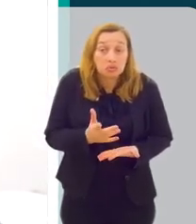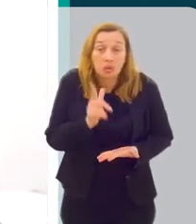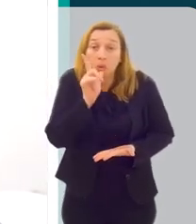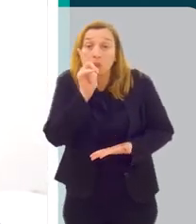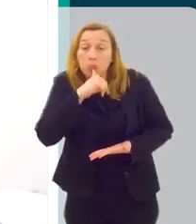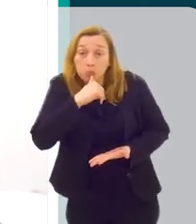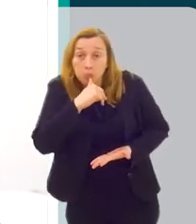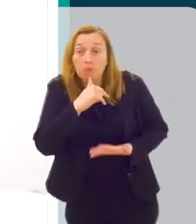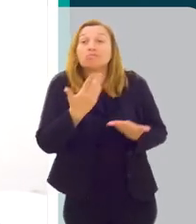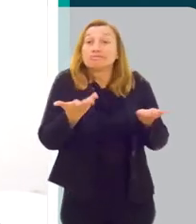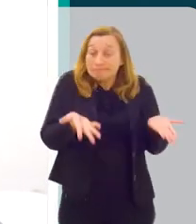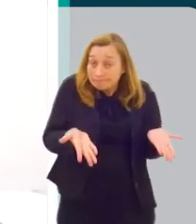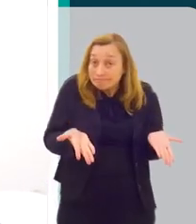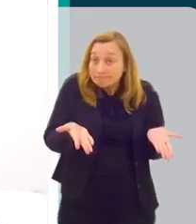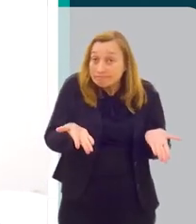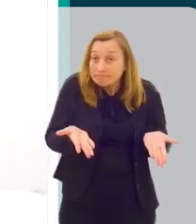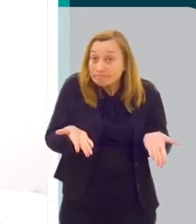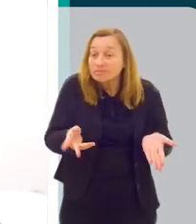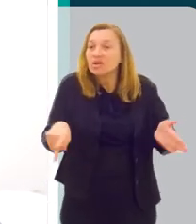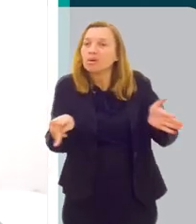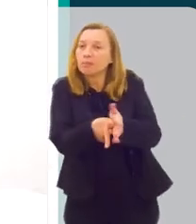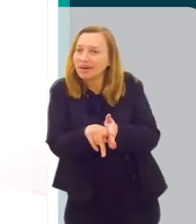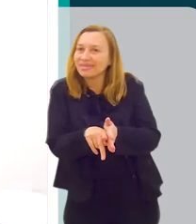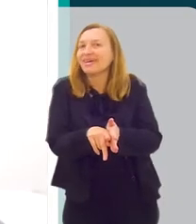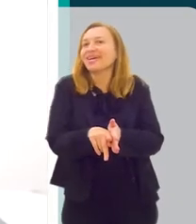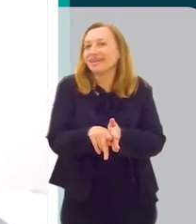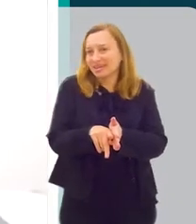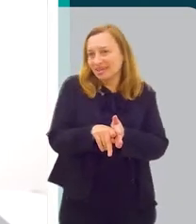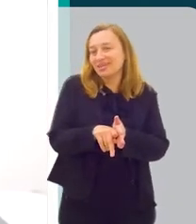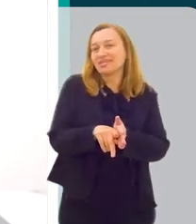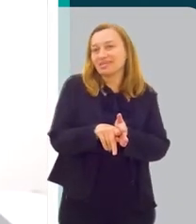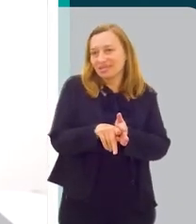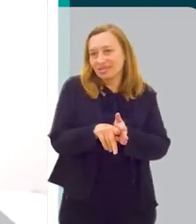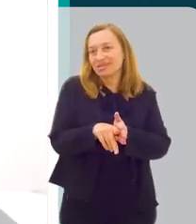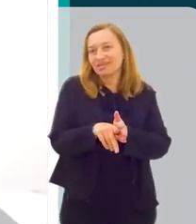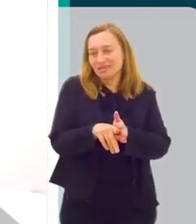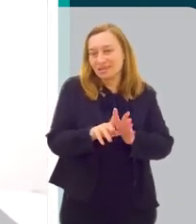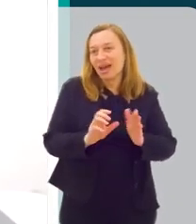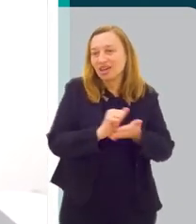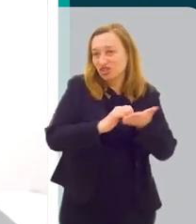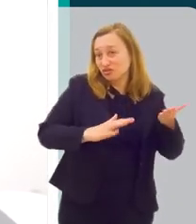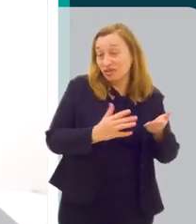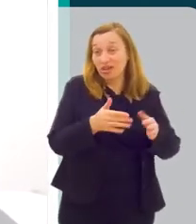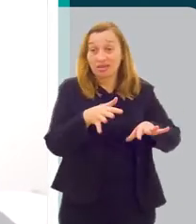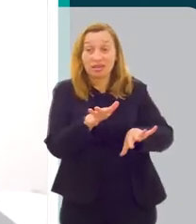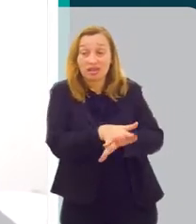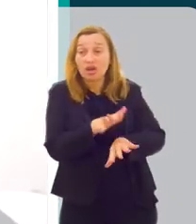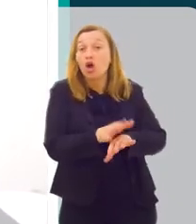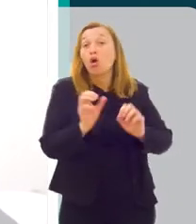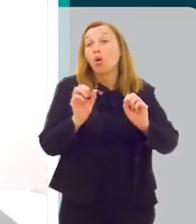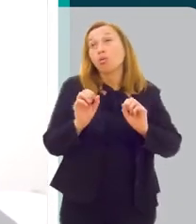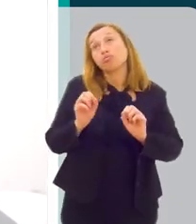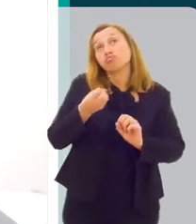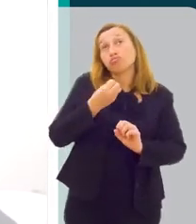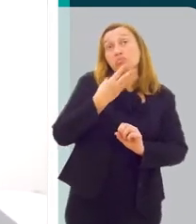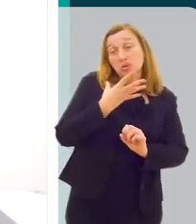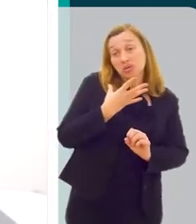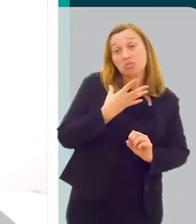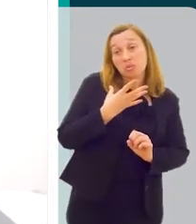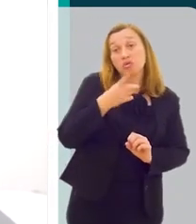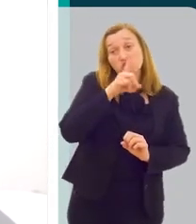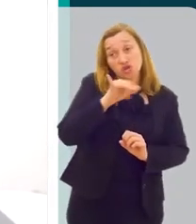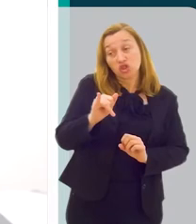ter uma performance ruim. E isso faz parte da dinâmica sexual. A gente pode ter um dia um bom